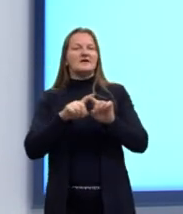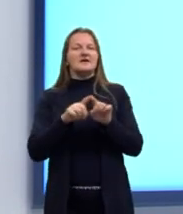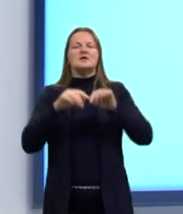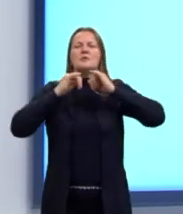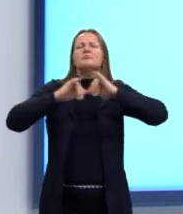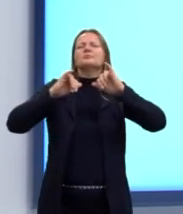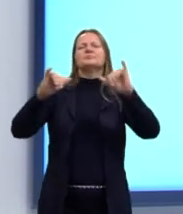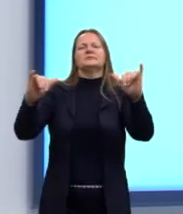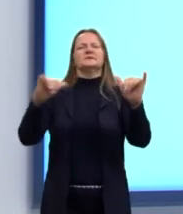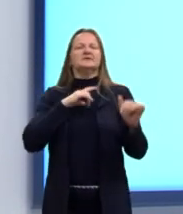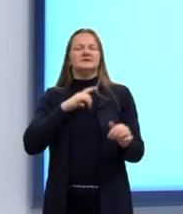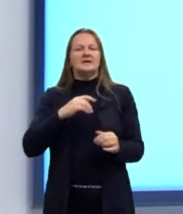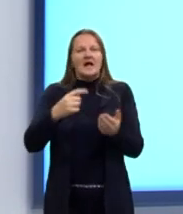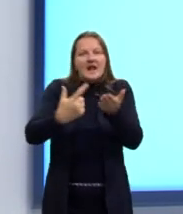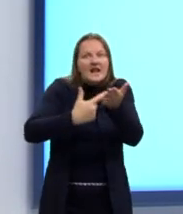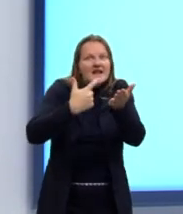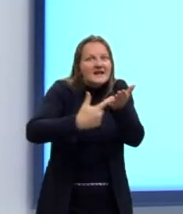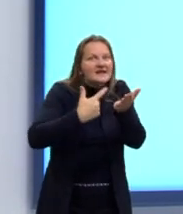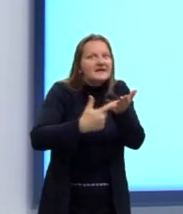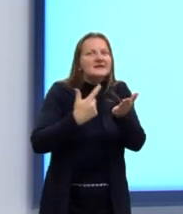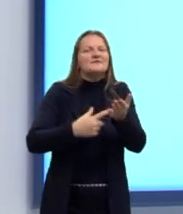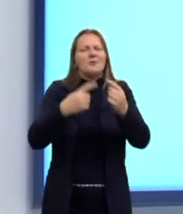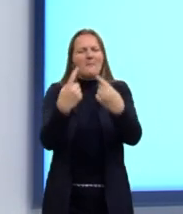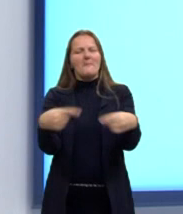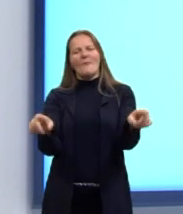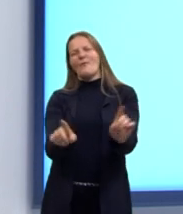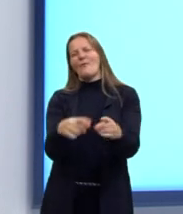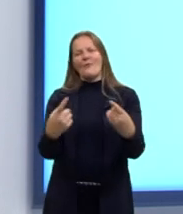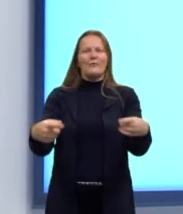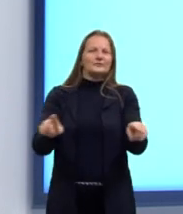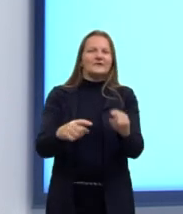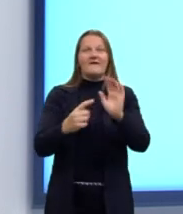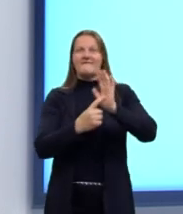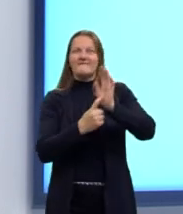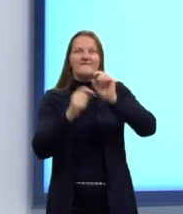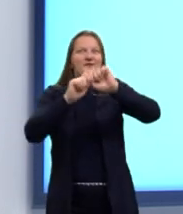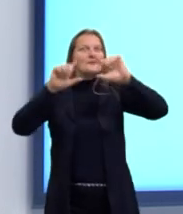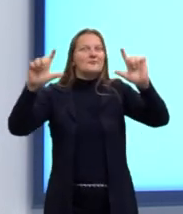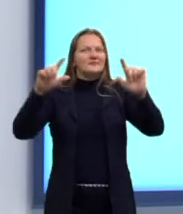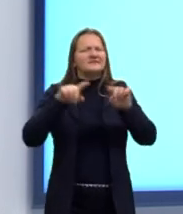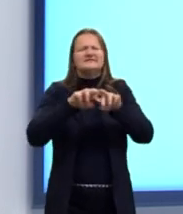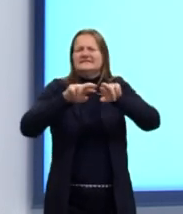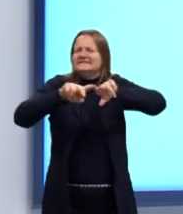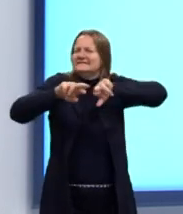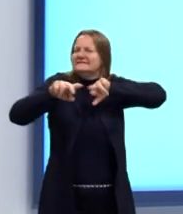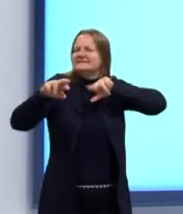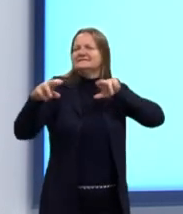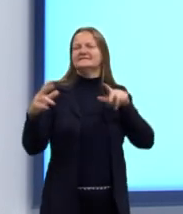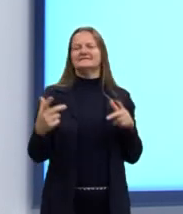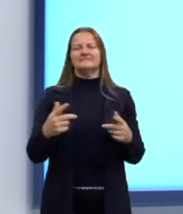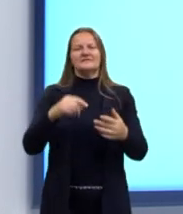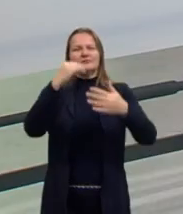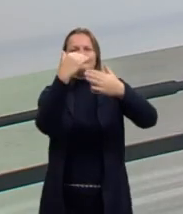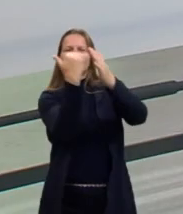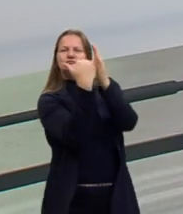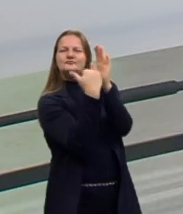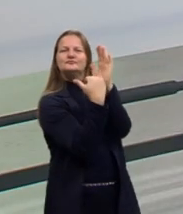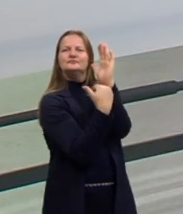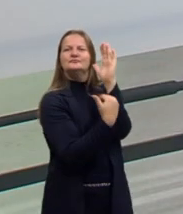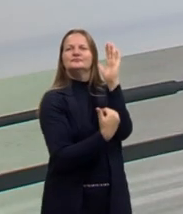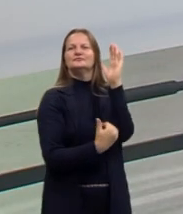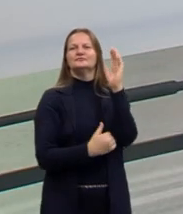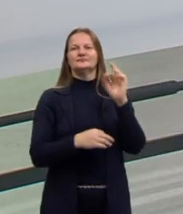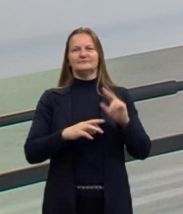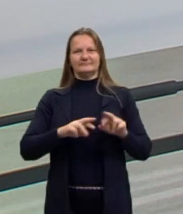propagandas, nos livros, nas músicas, nos filmes. E aqui a lista poderia ainda se estender muito